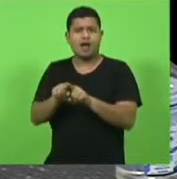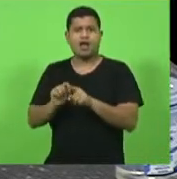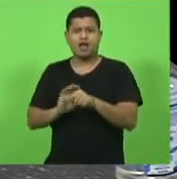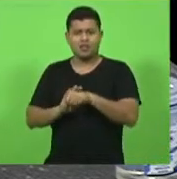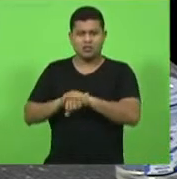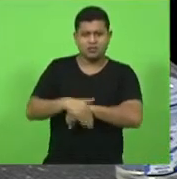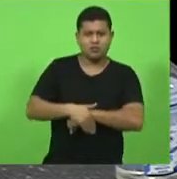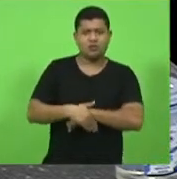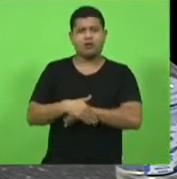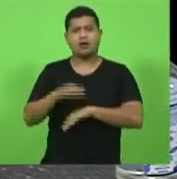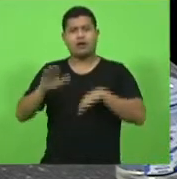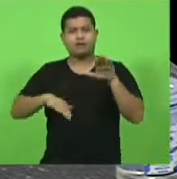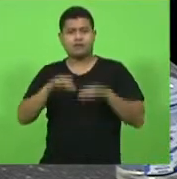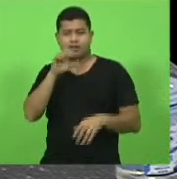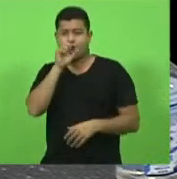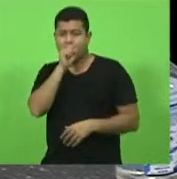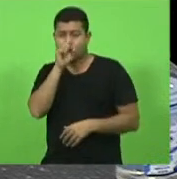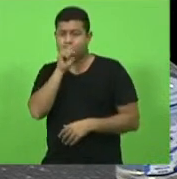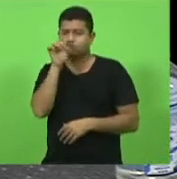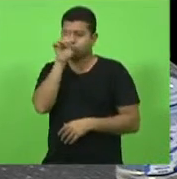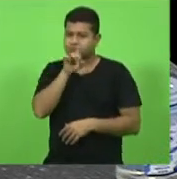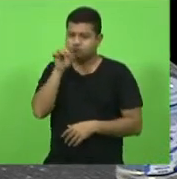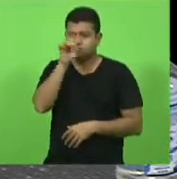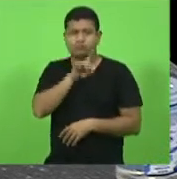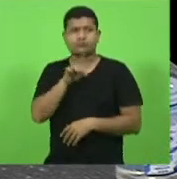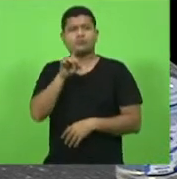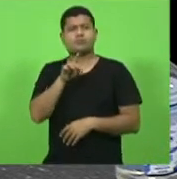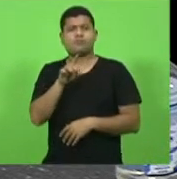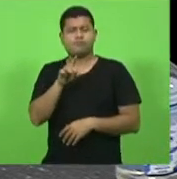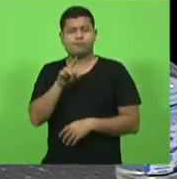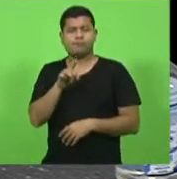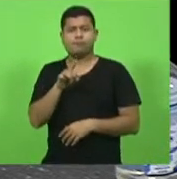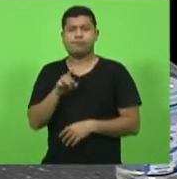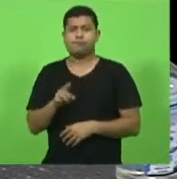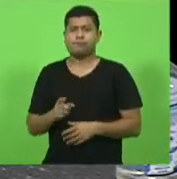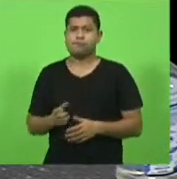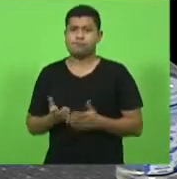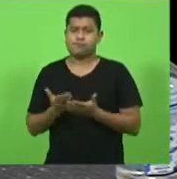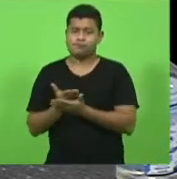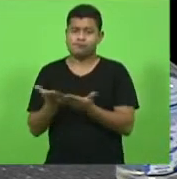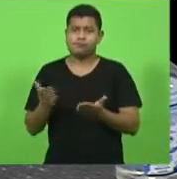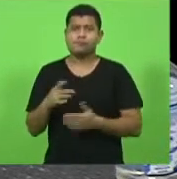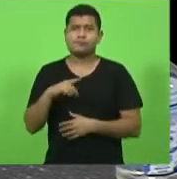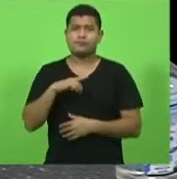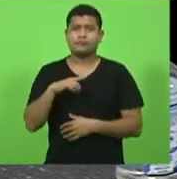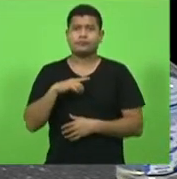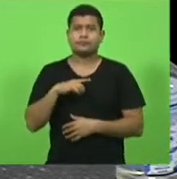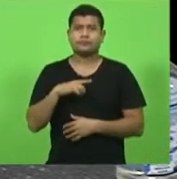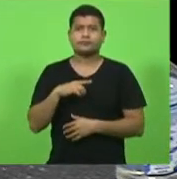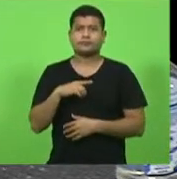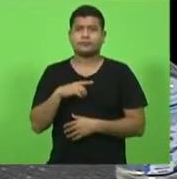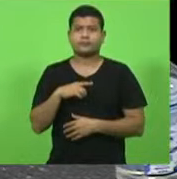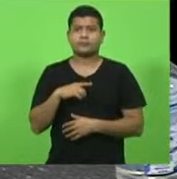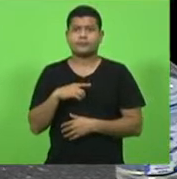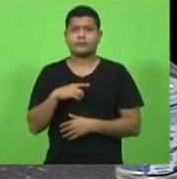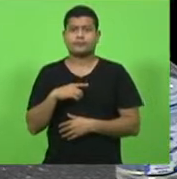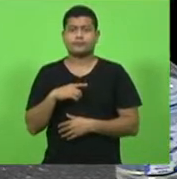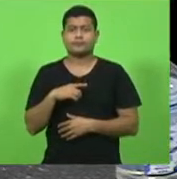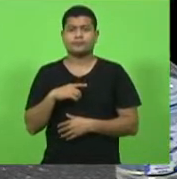é que tem tem feito